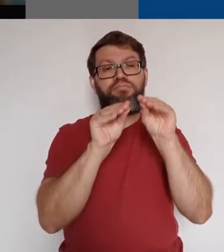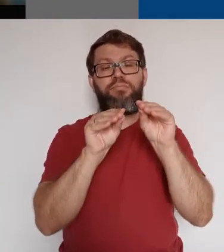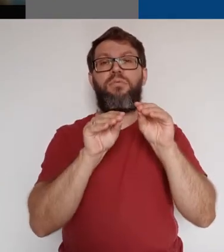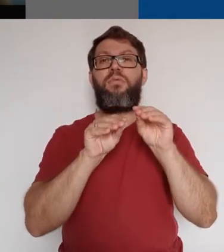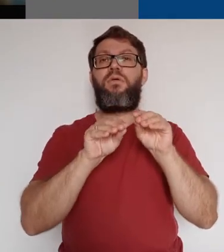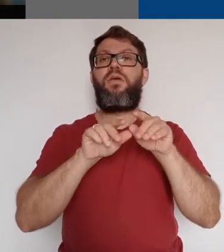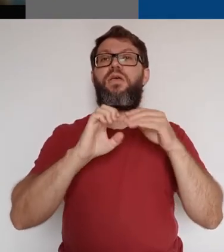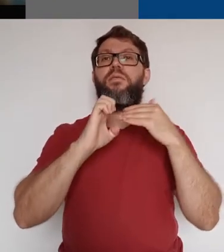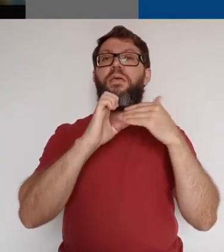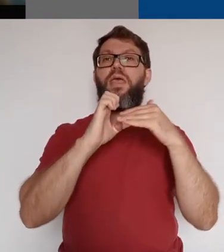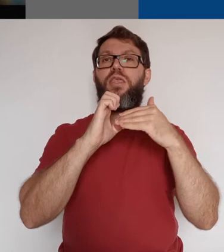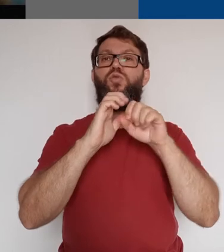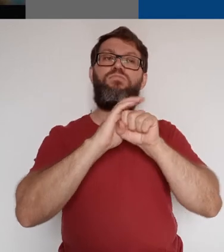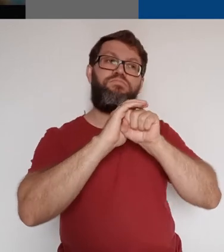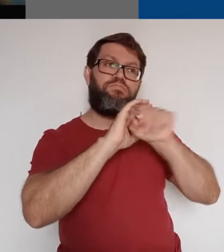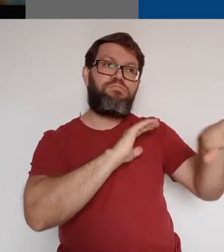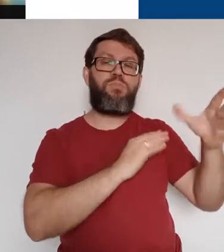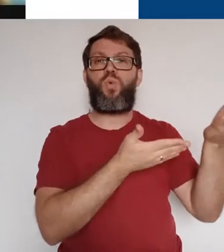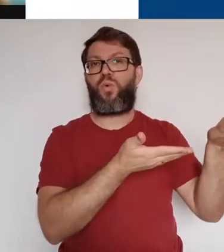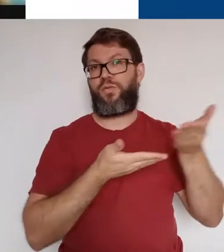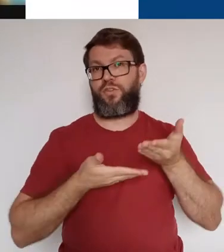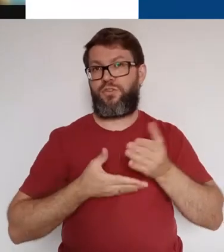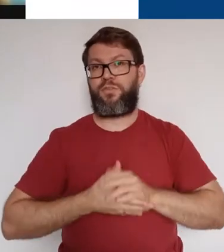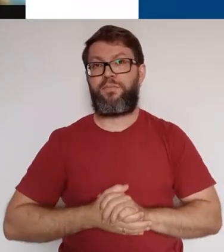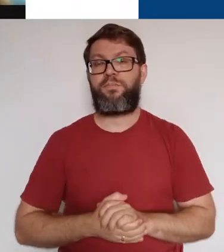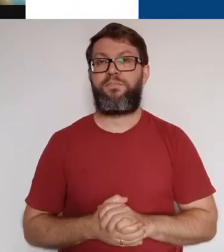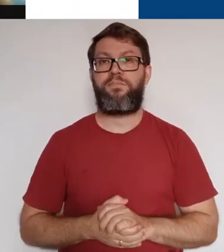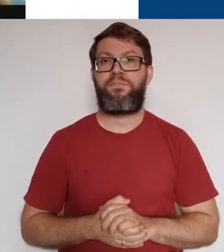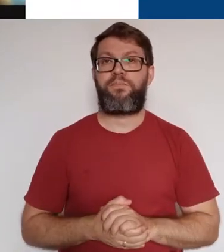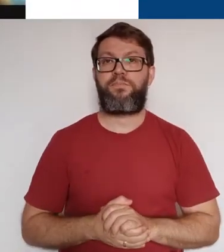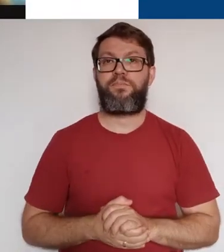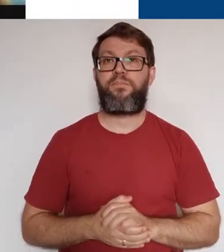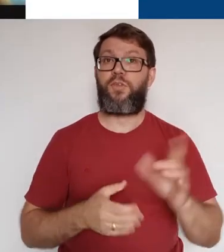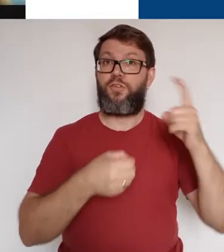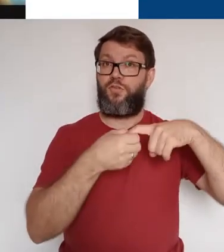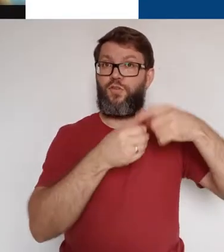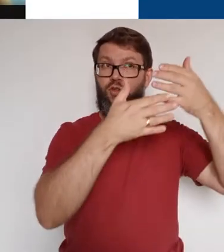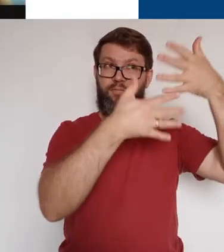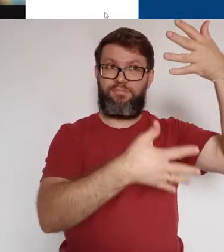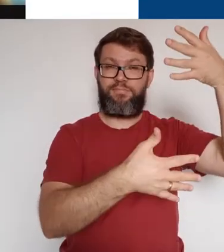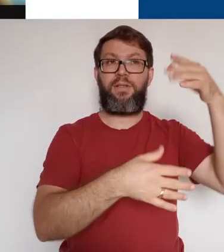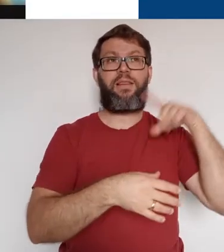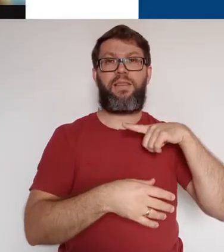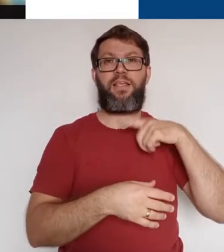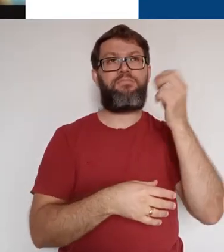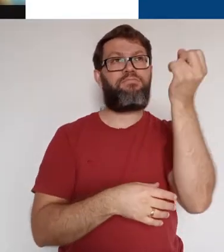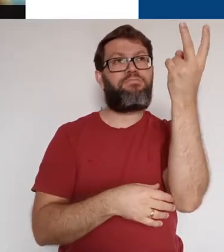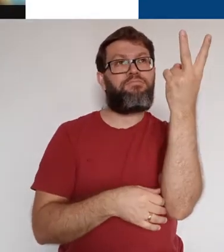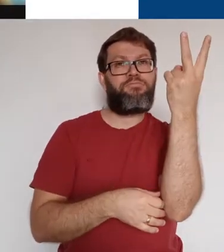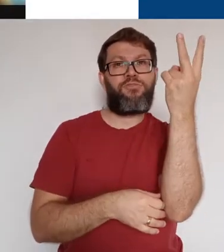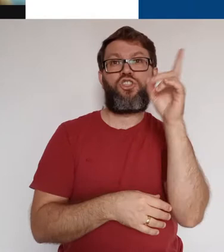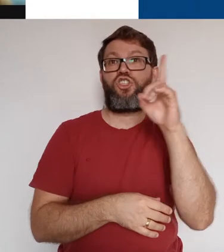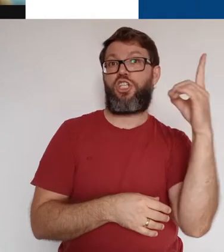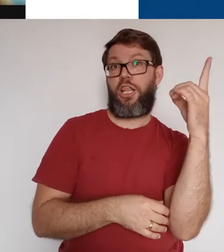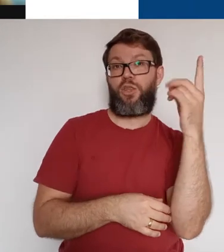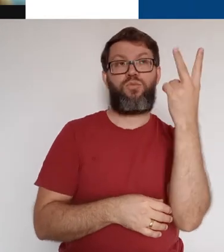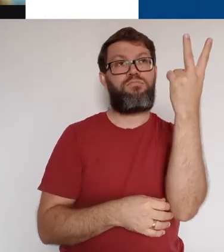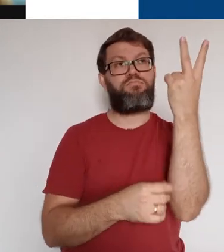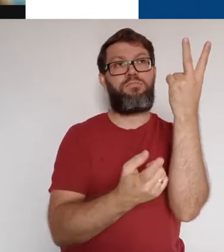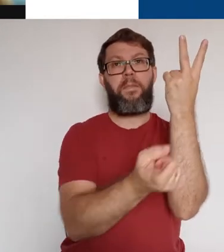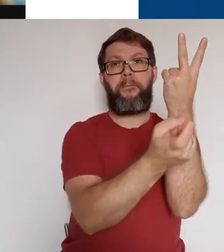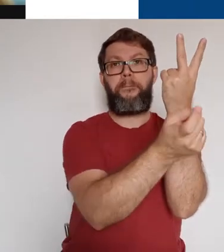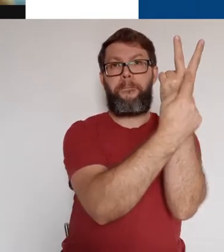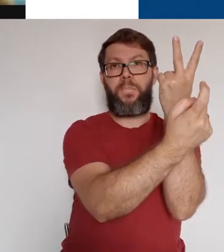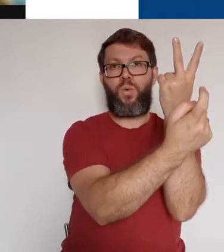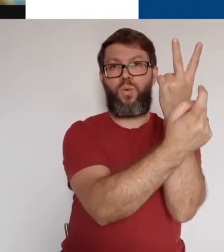-mail e enviamos esse convite. De volta à lista, clicando na seta no lado direito do nome de algum